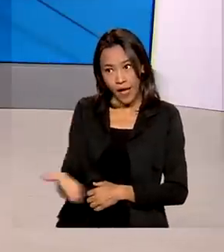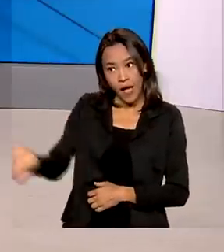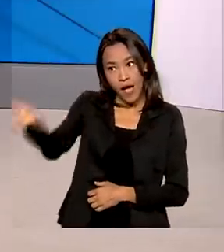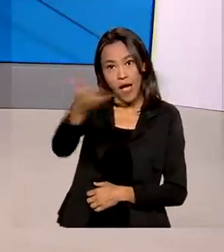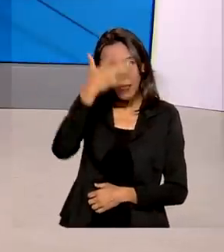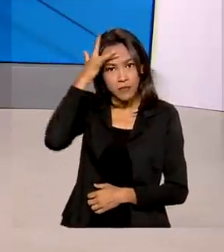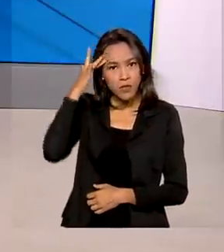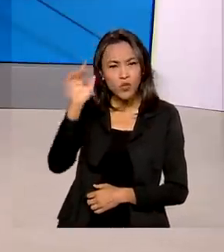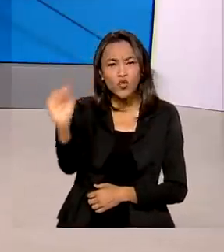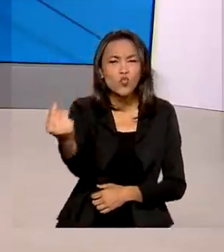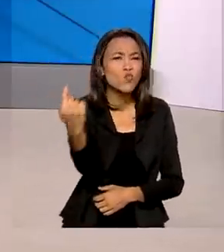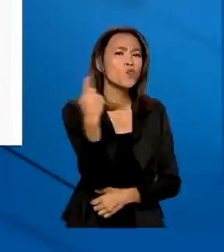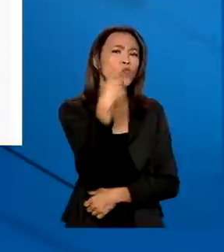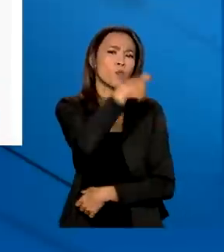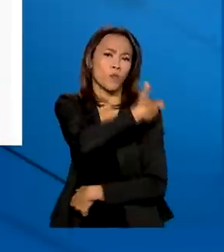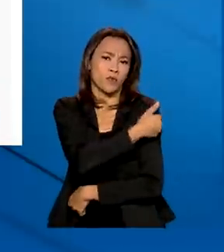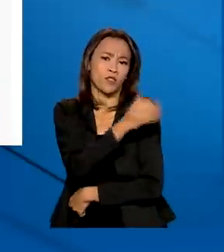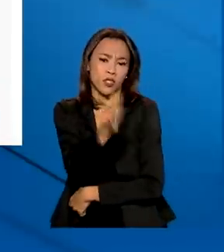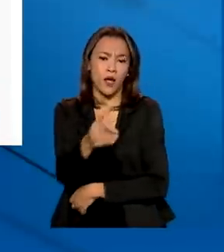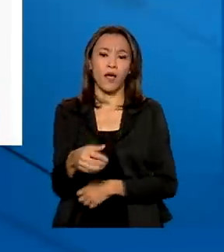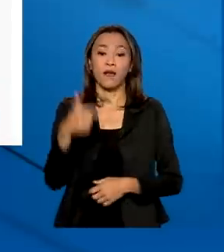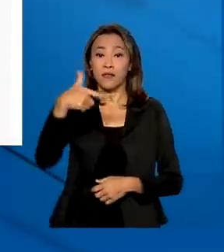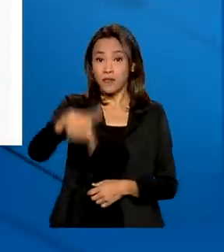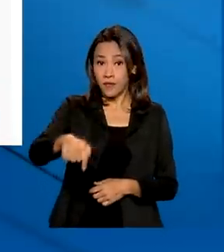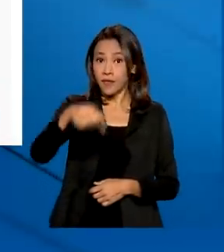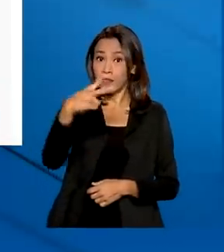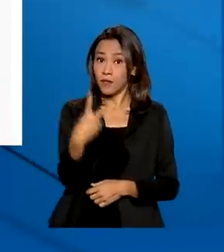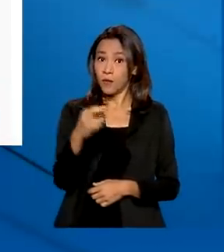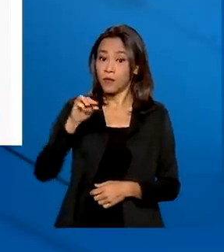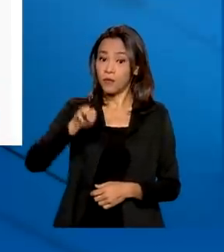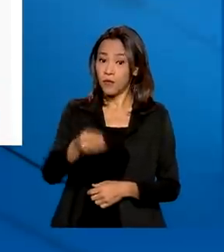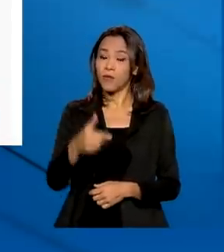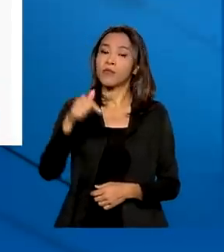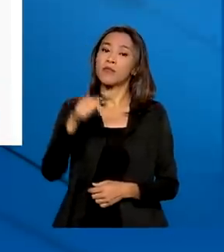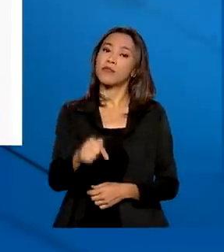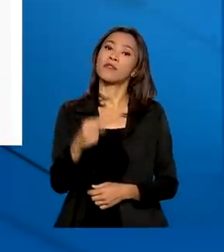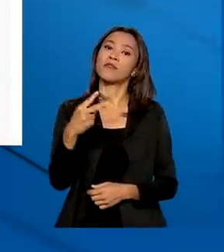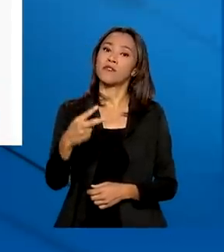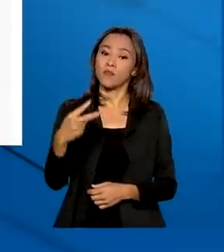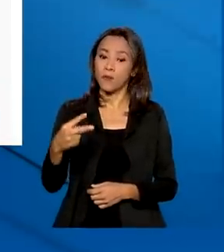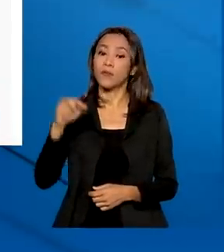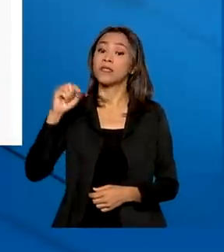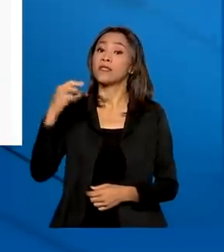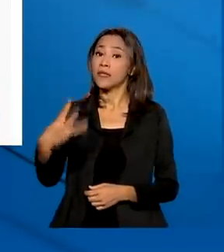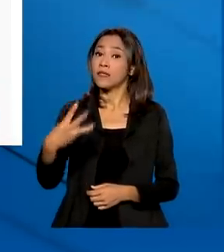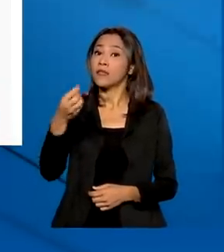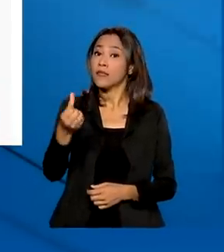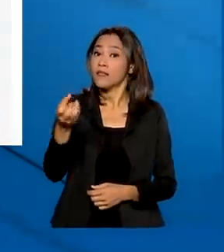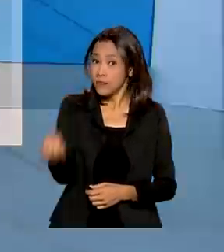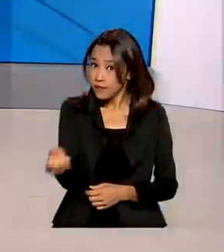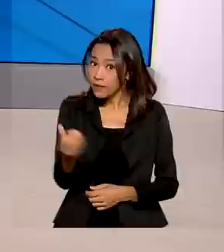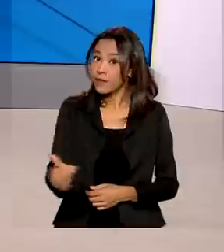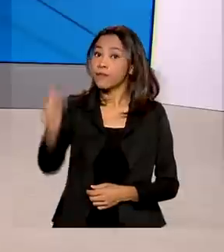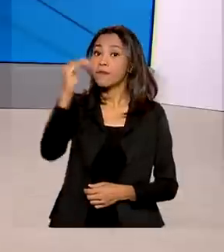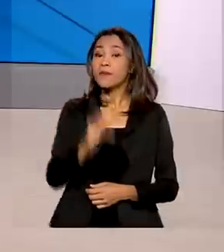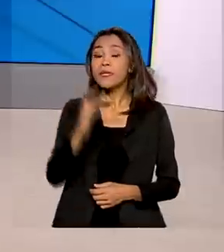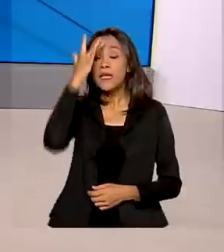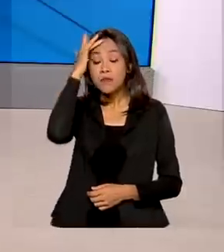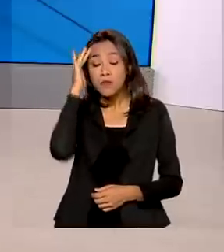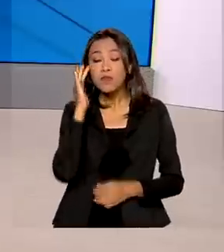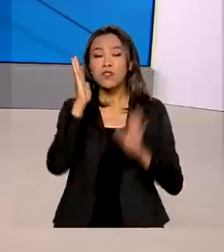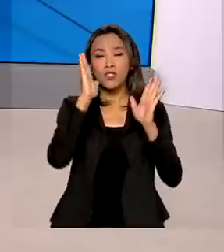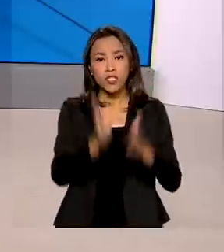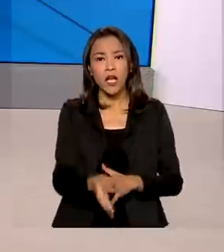tomaram uma dose de vacina já são 72 milhões 722 mil 360. E as pessoas que